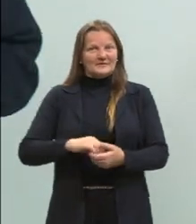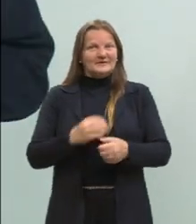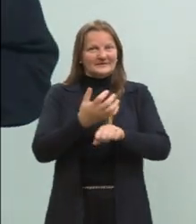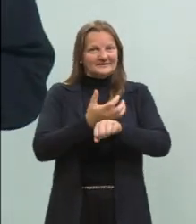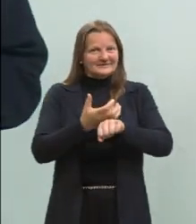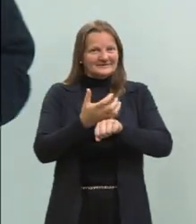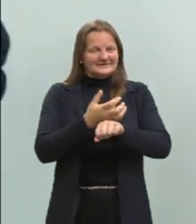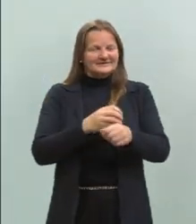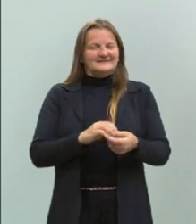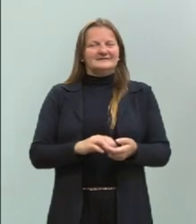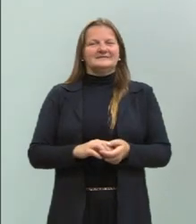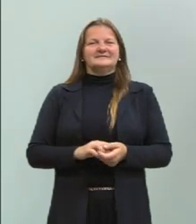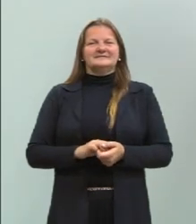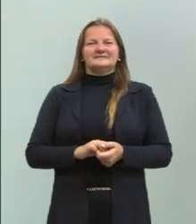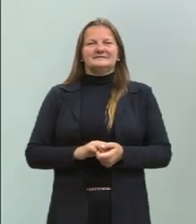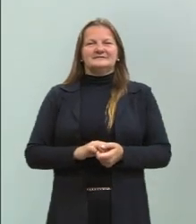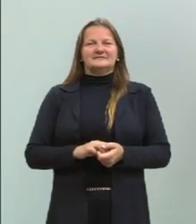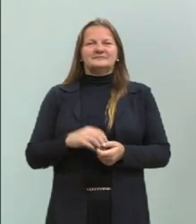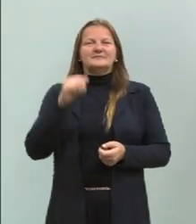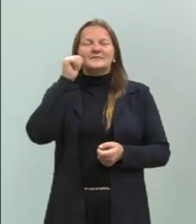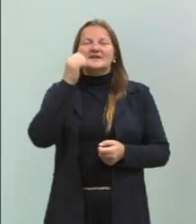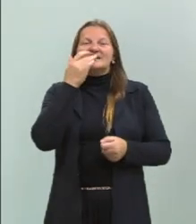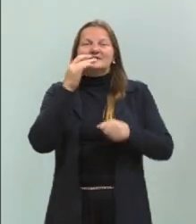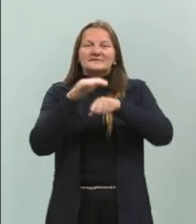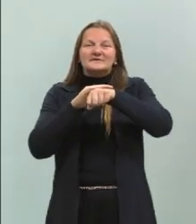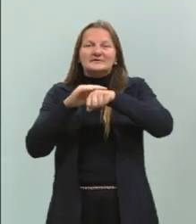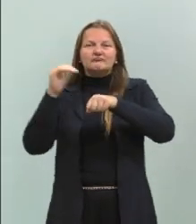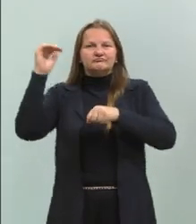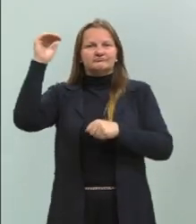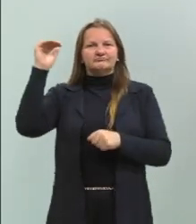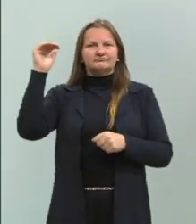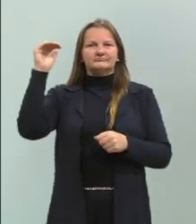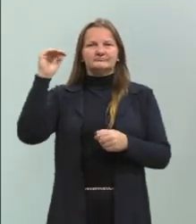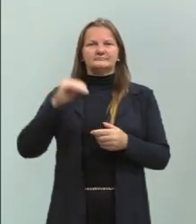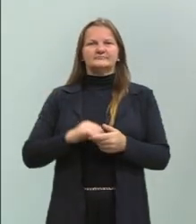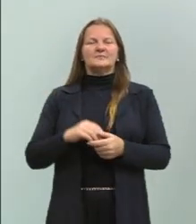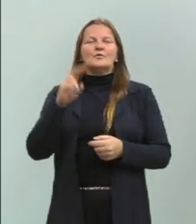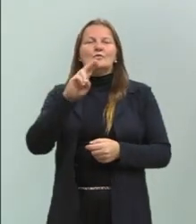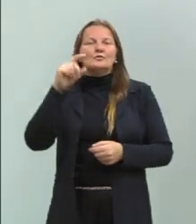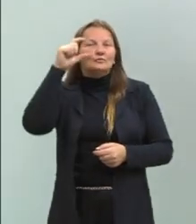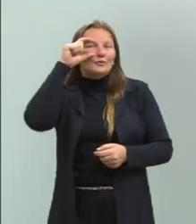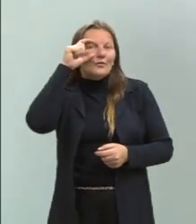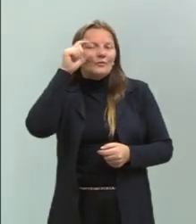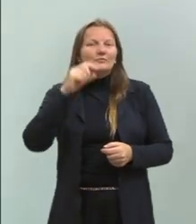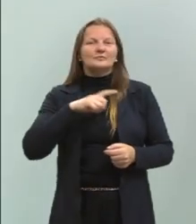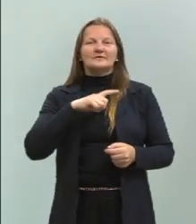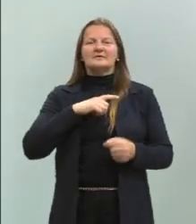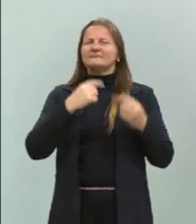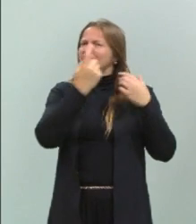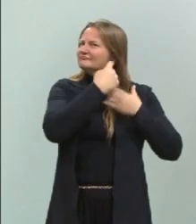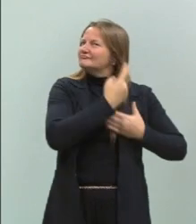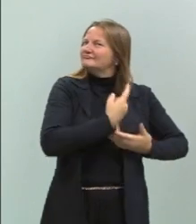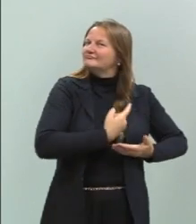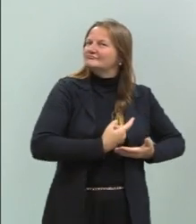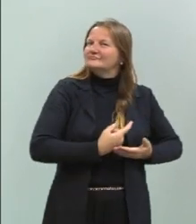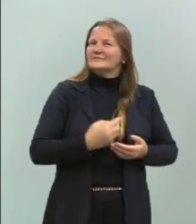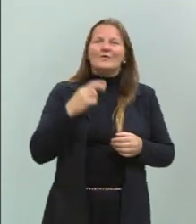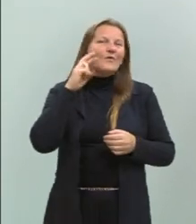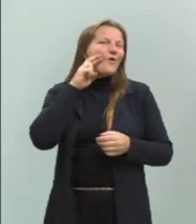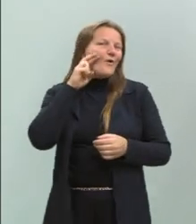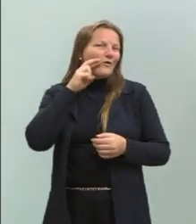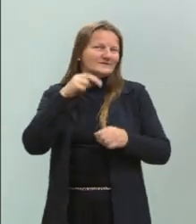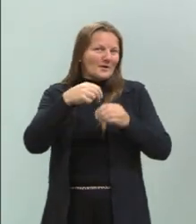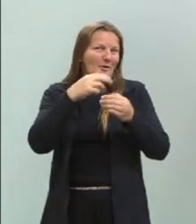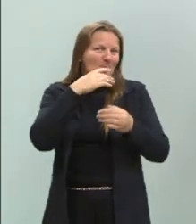de língua portuguesa, sou uma mulher branca, de estatura média, uso óculos, tenho cabelos cacheados, pintados de